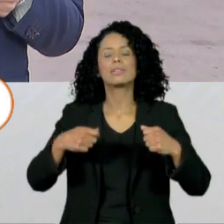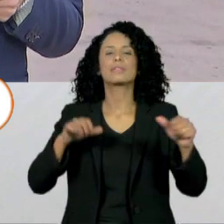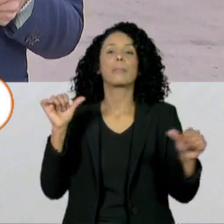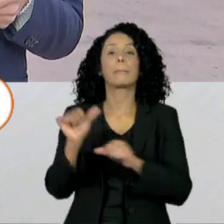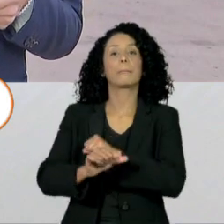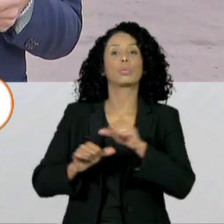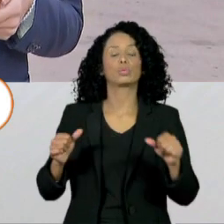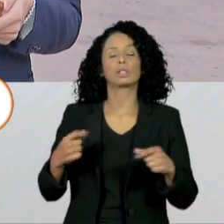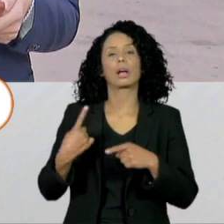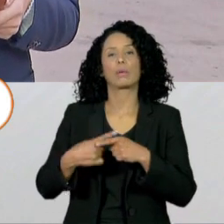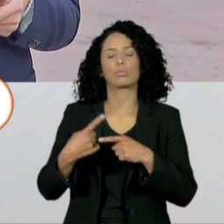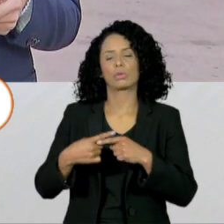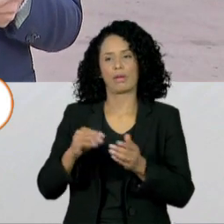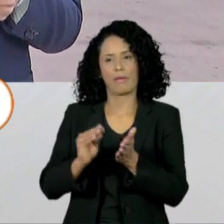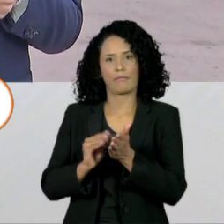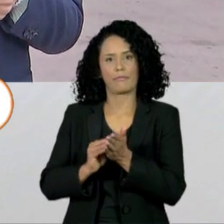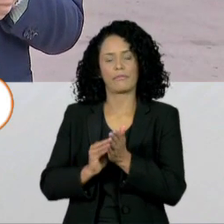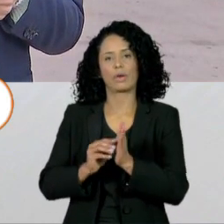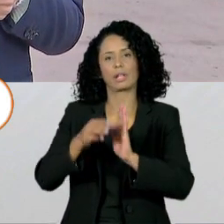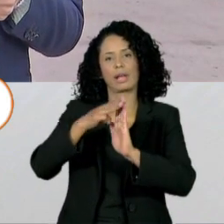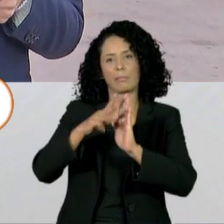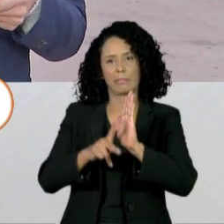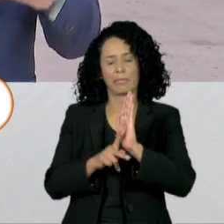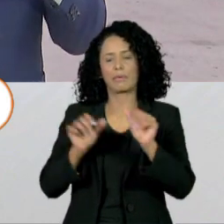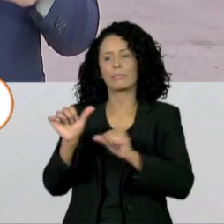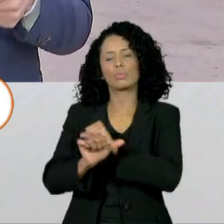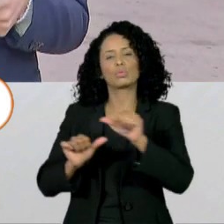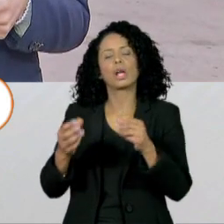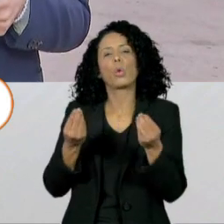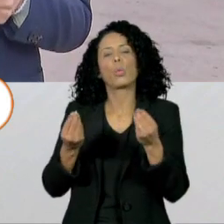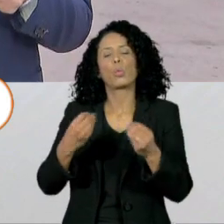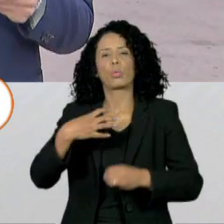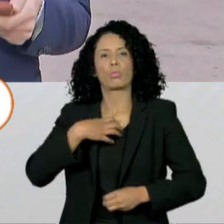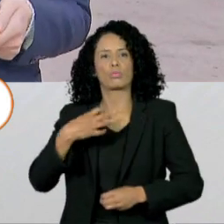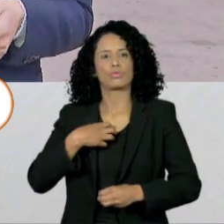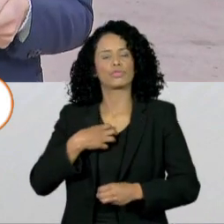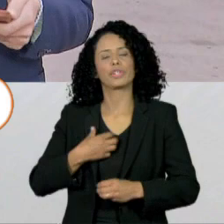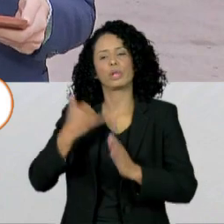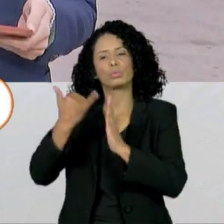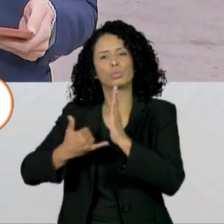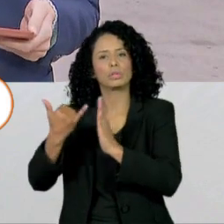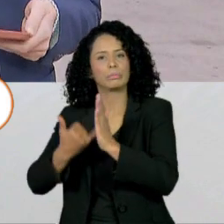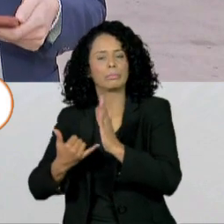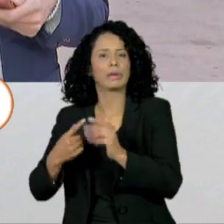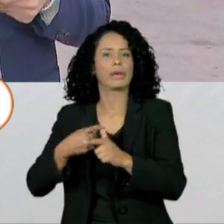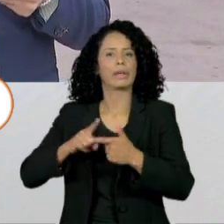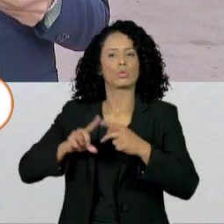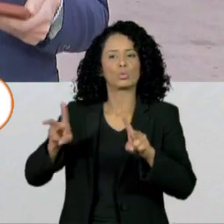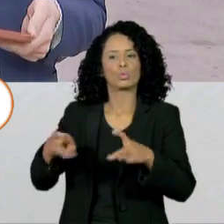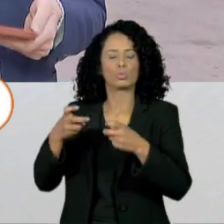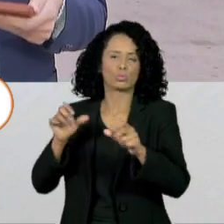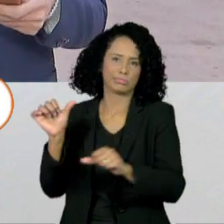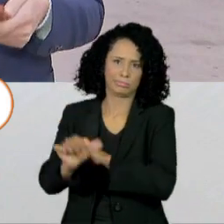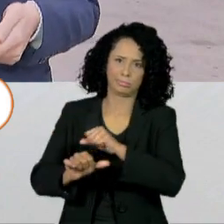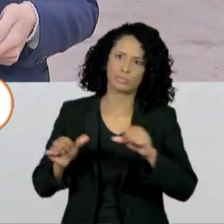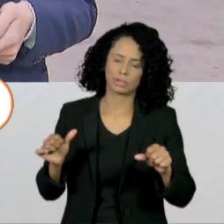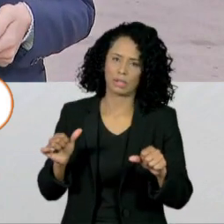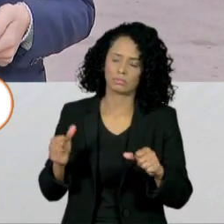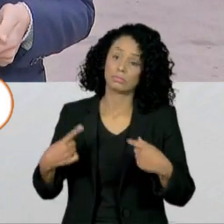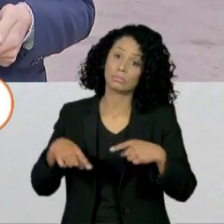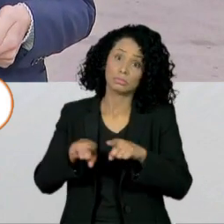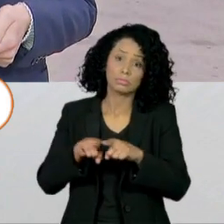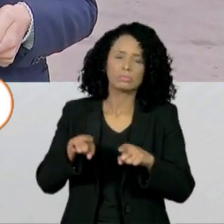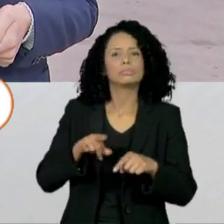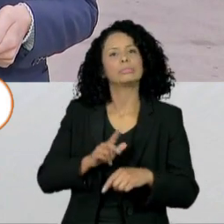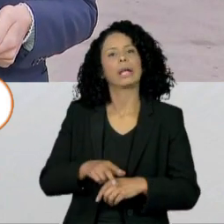uma medida provisória para mudar o sistema de formatação de impostos e também de lucros. Além disso, Lira disse